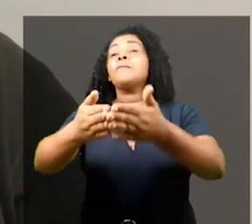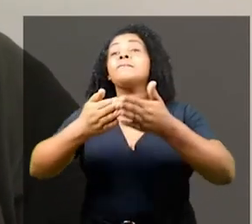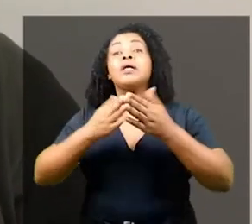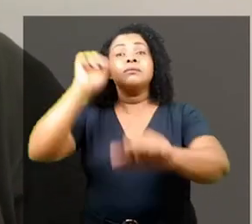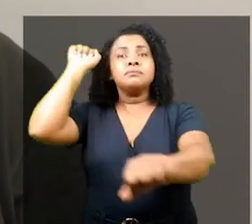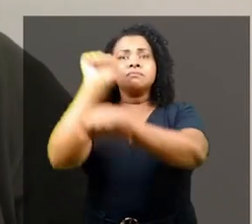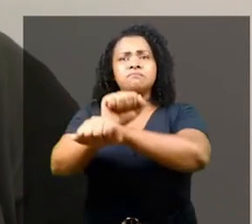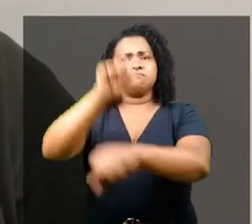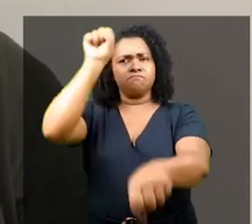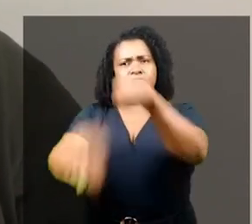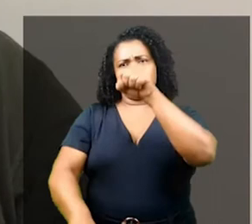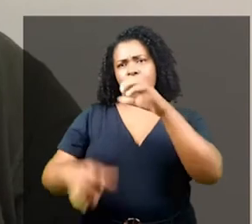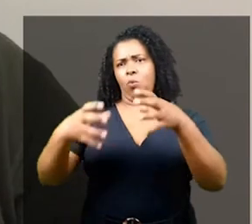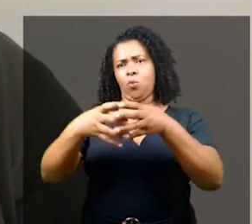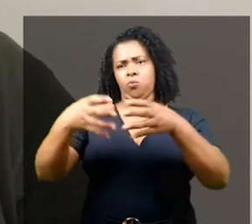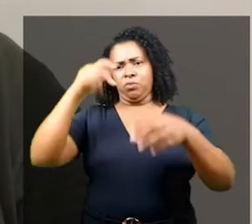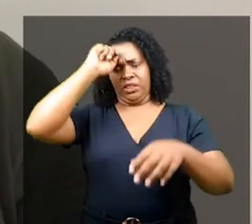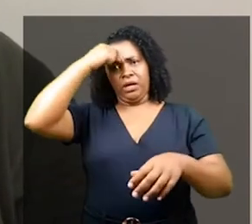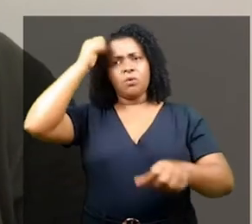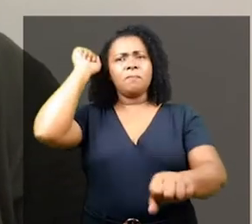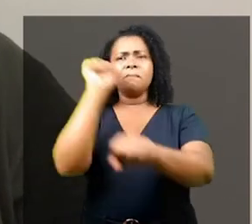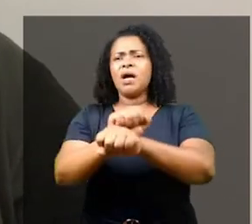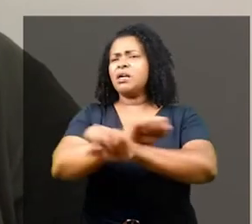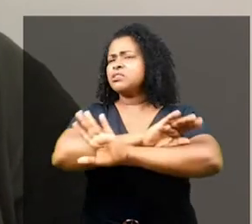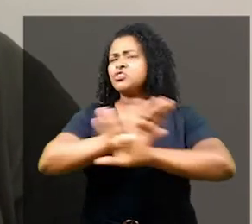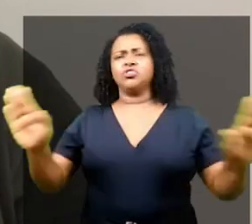para que vocês parem de nos matar.